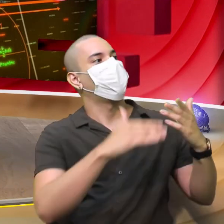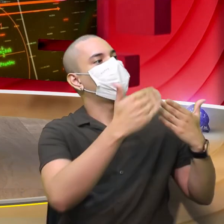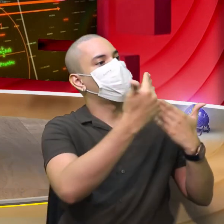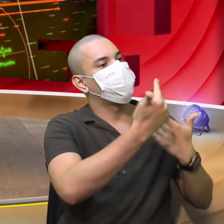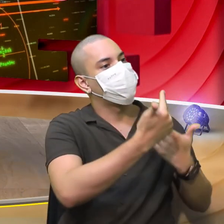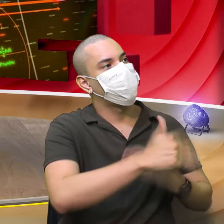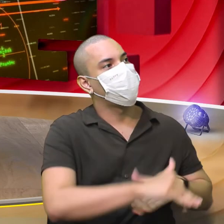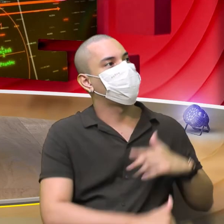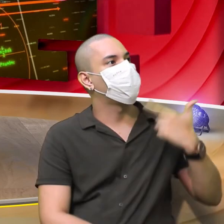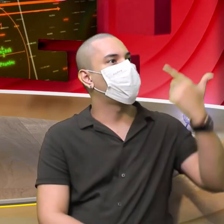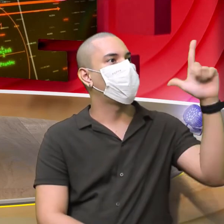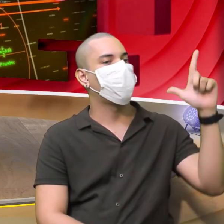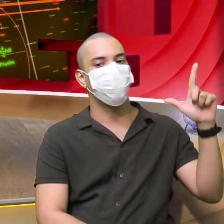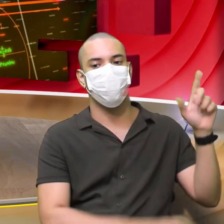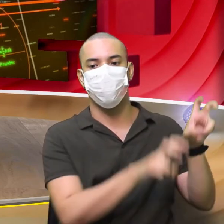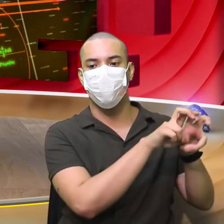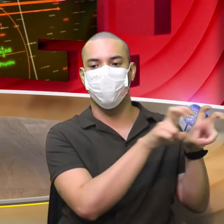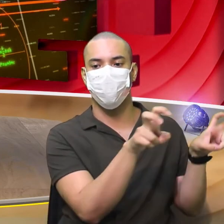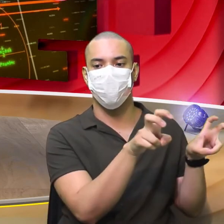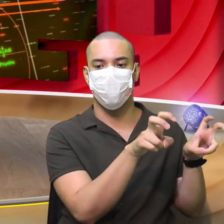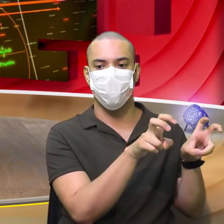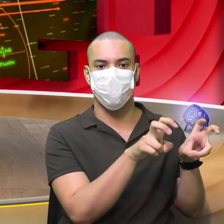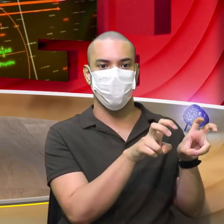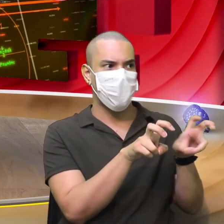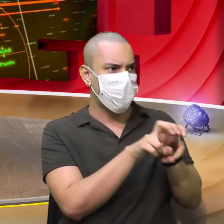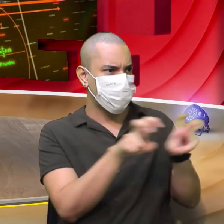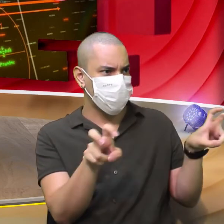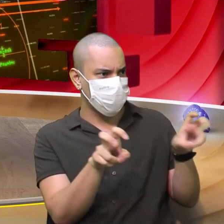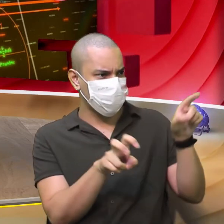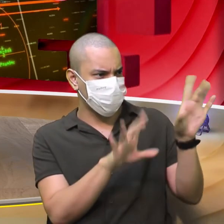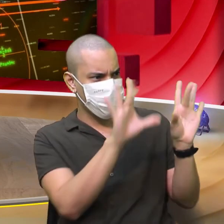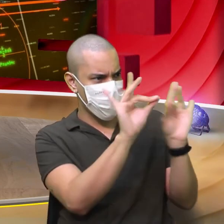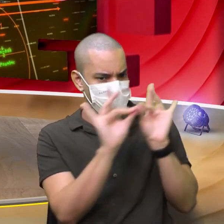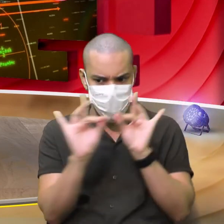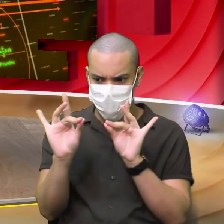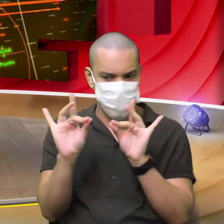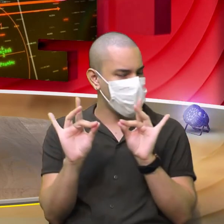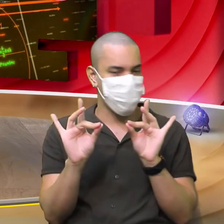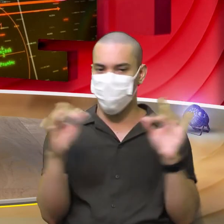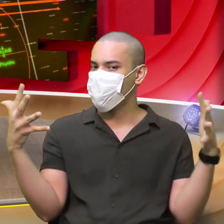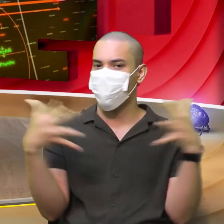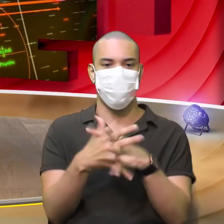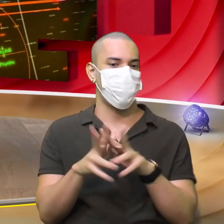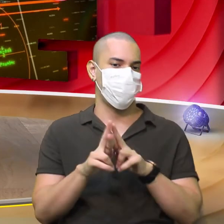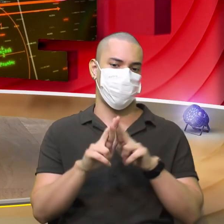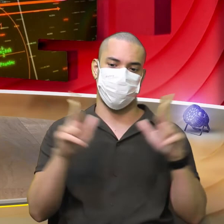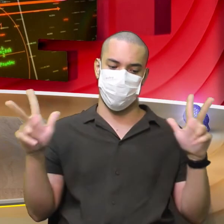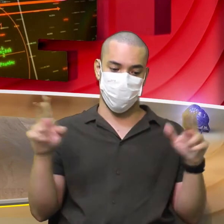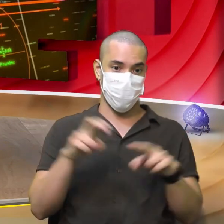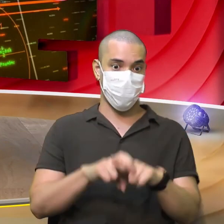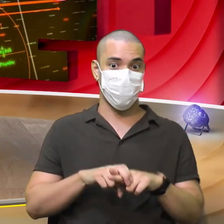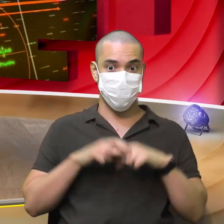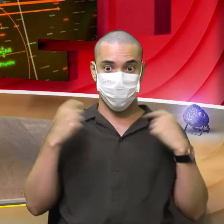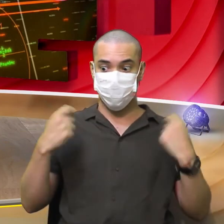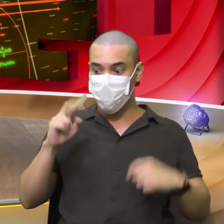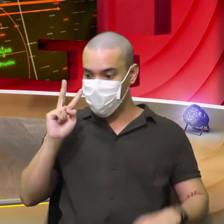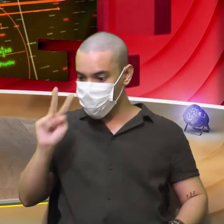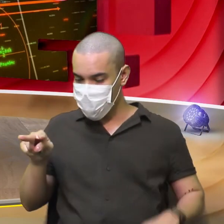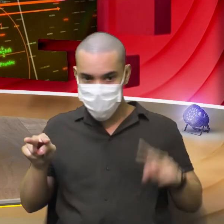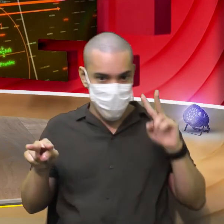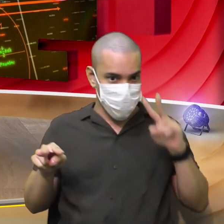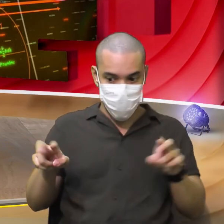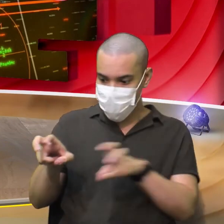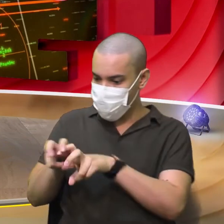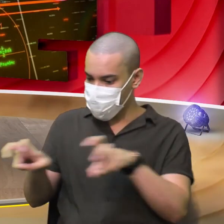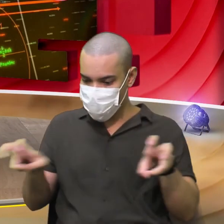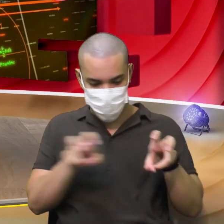banca Z E a banca Z Não é igual A banca X Pensa de uma outra forma Pensa uma maneira Diferente Então não dá Para estudar assim Tem que